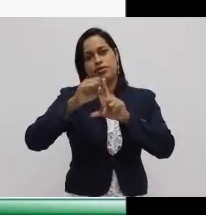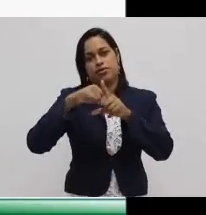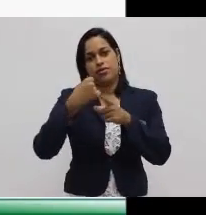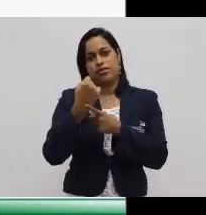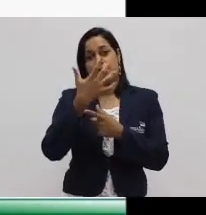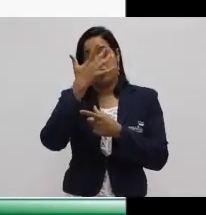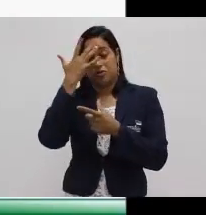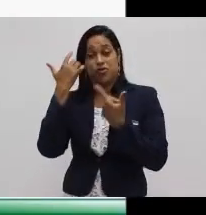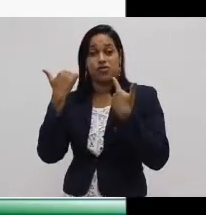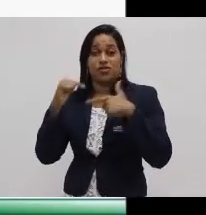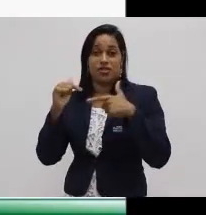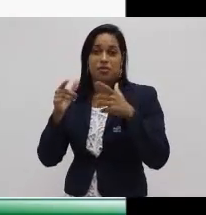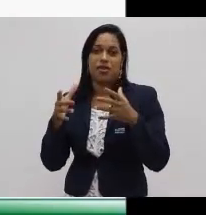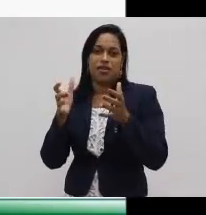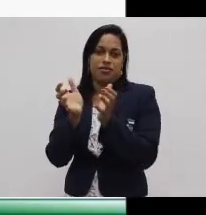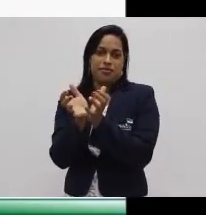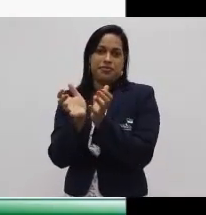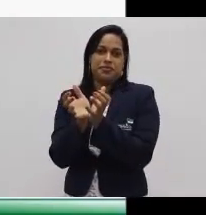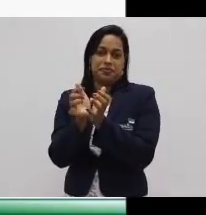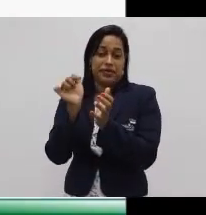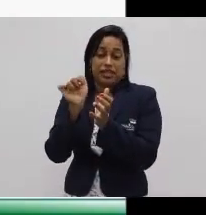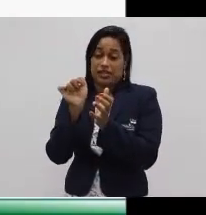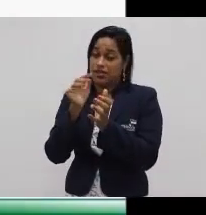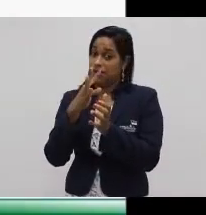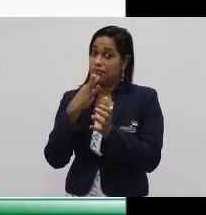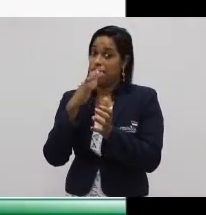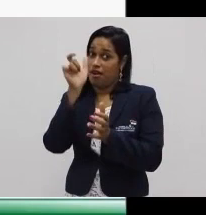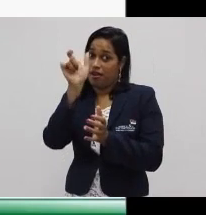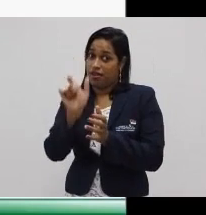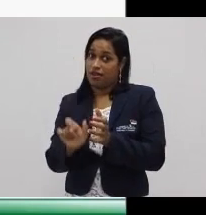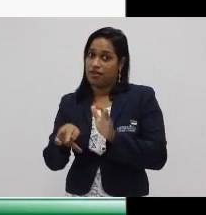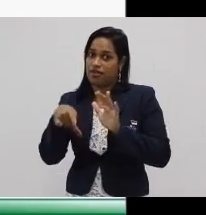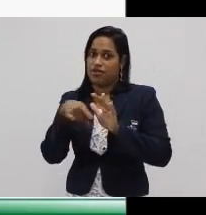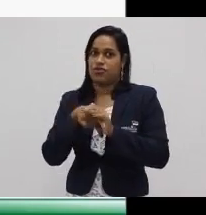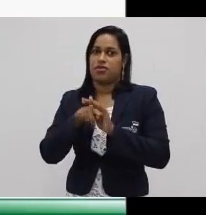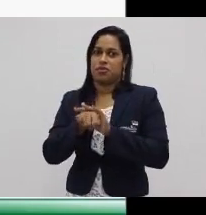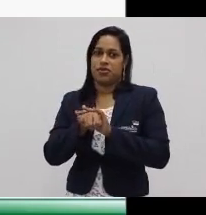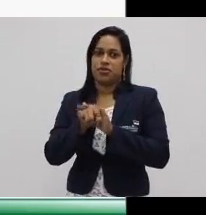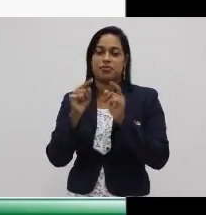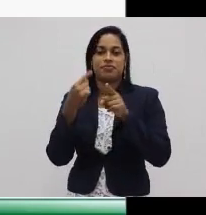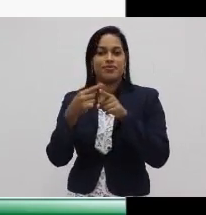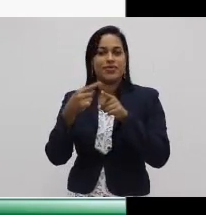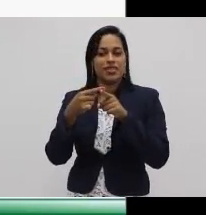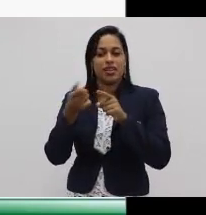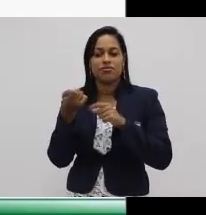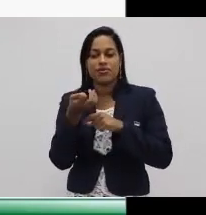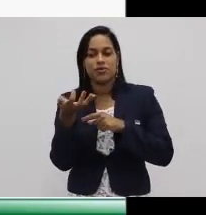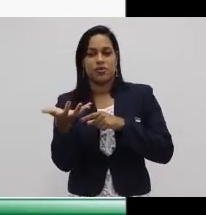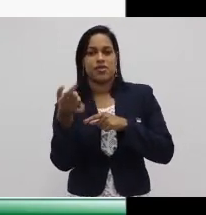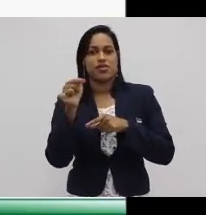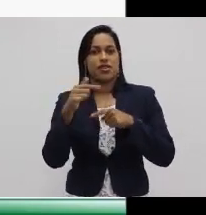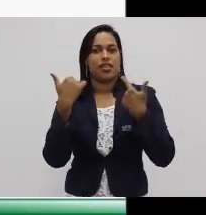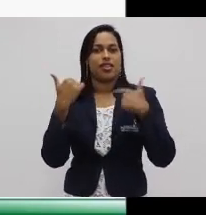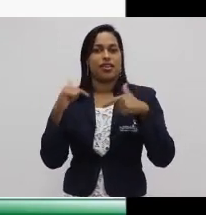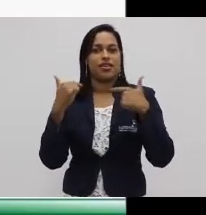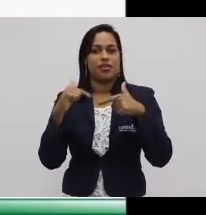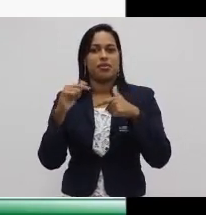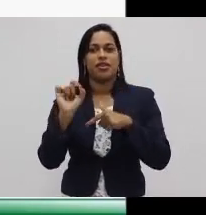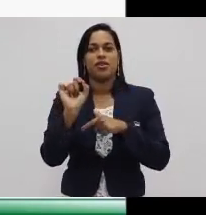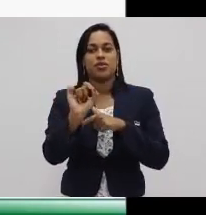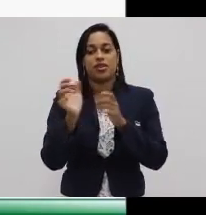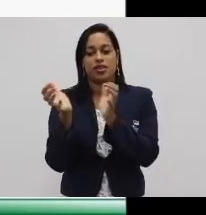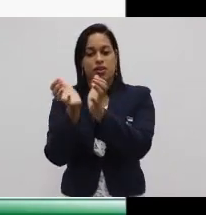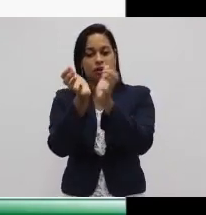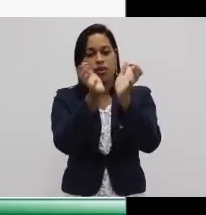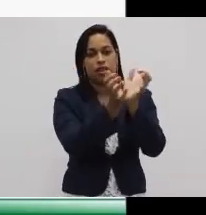trabalhavam em conjunto. Essa é uma grande característica desse modo. Os meios de produção e os frutos do trabalho eram propriedade